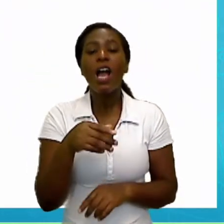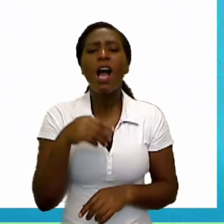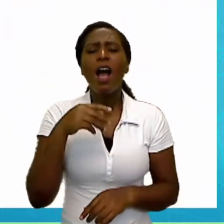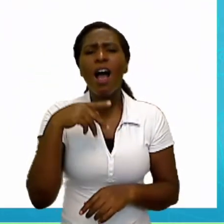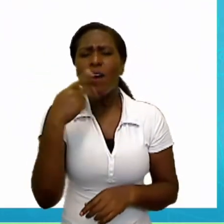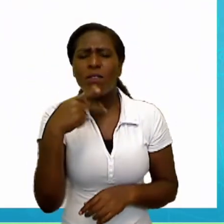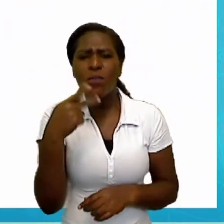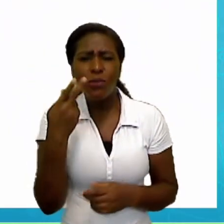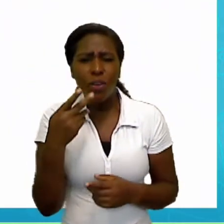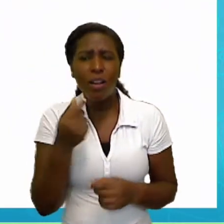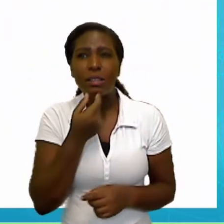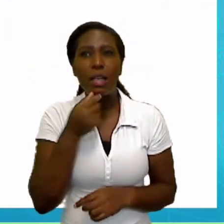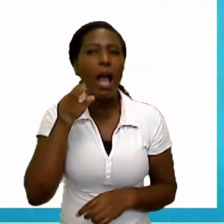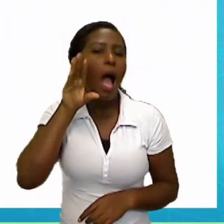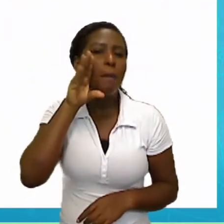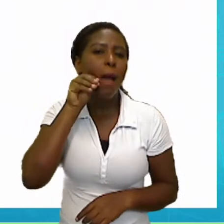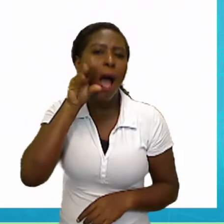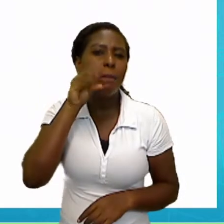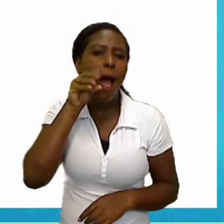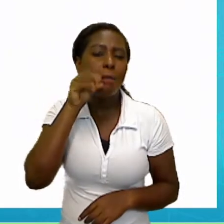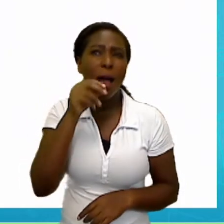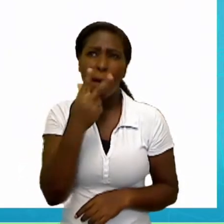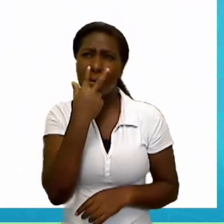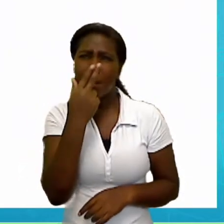caderno. Notebook.